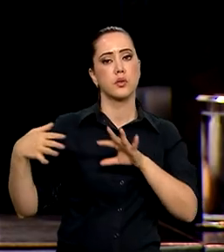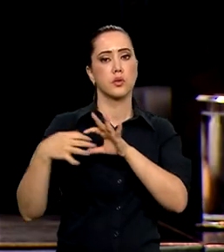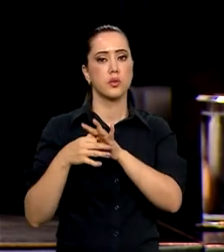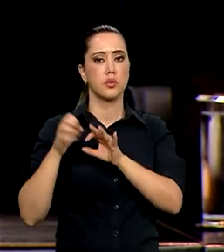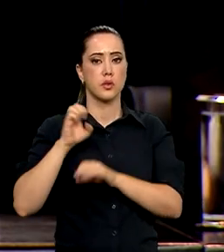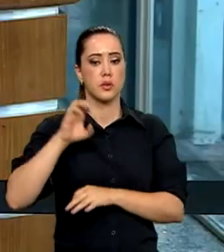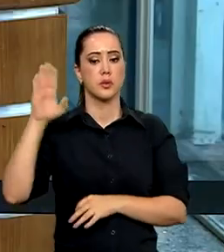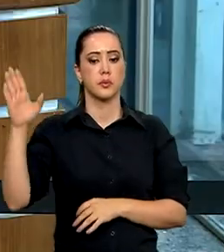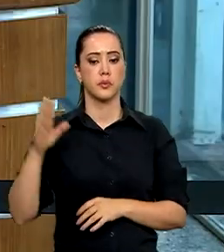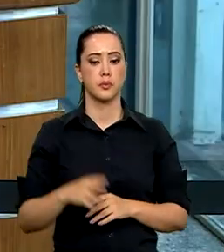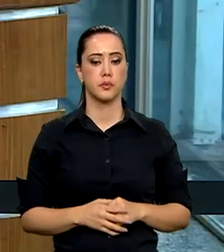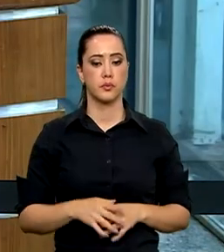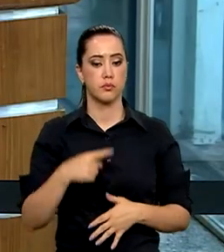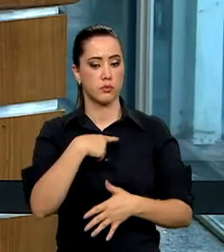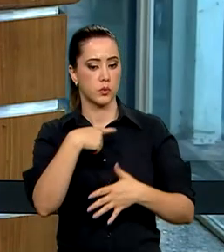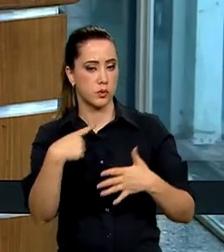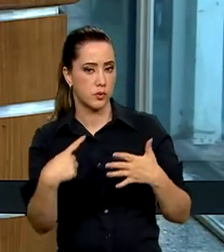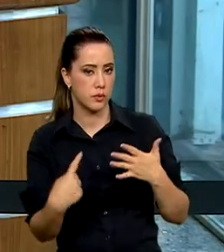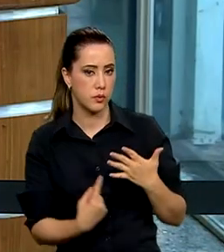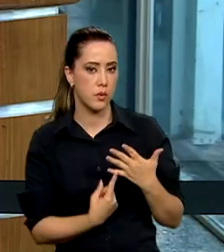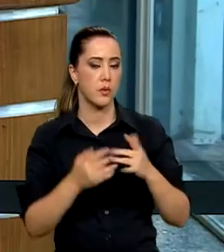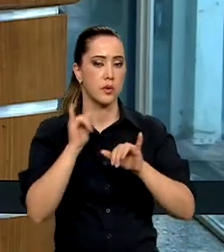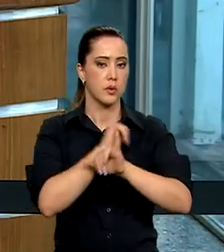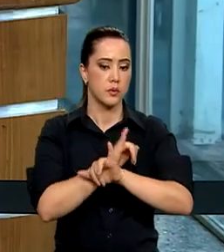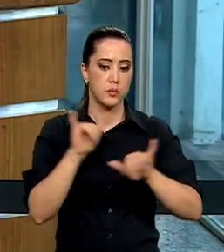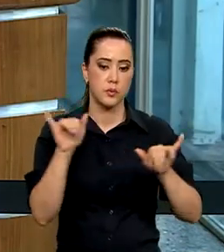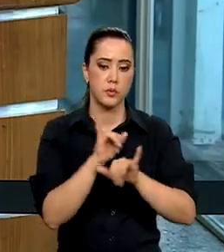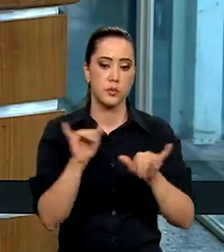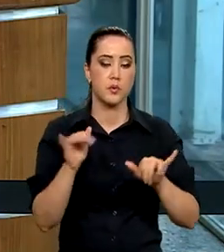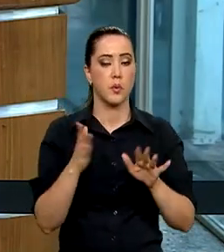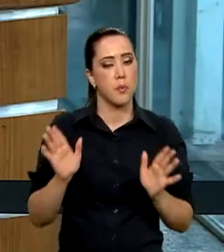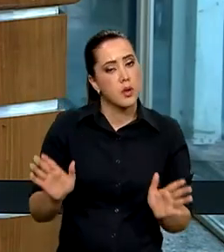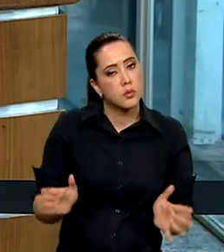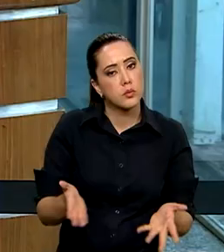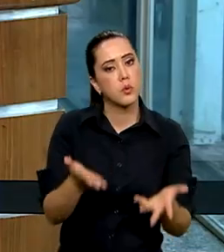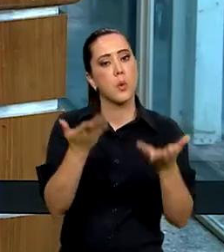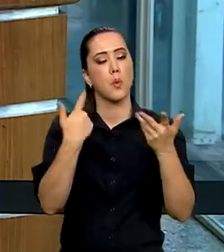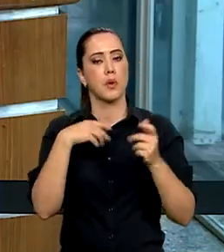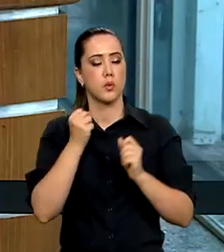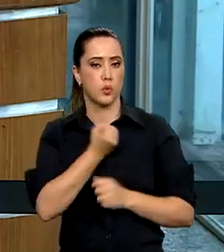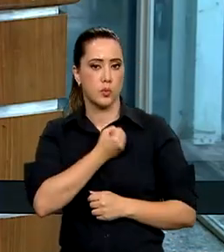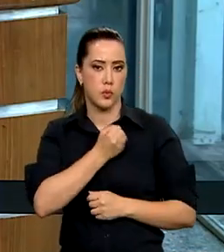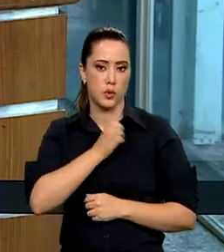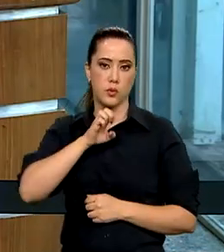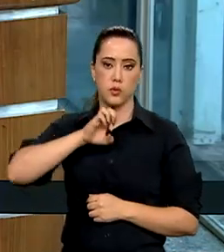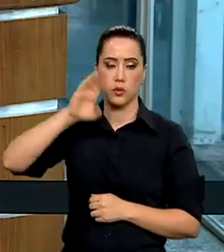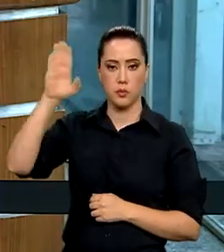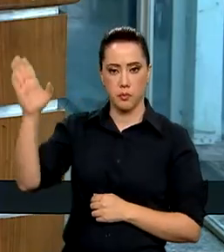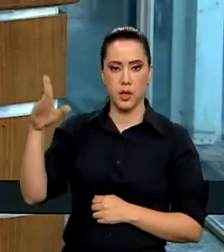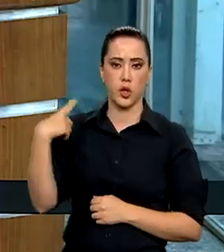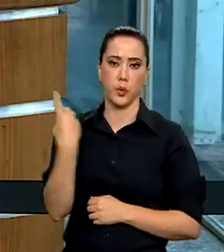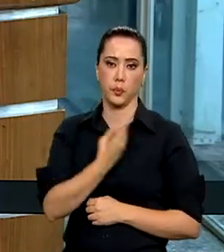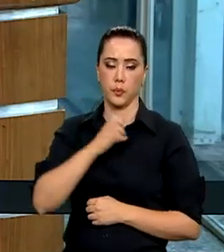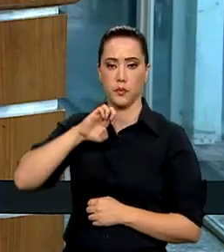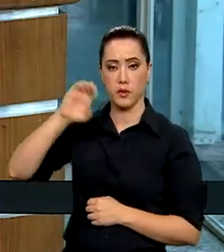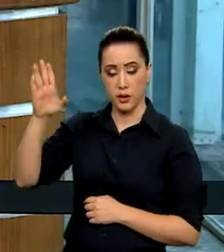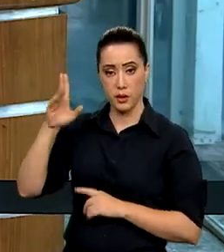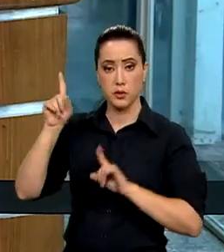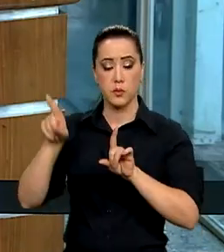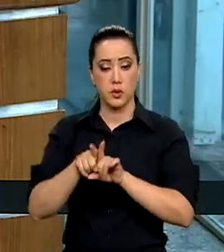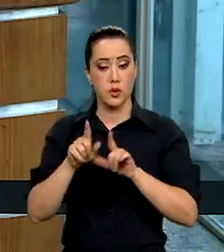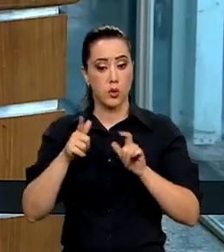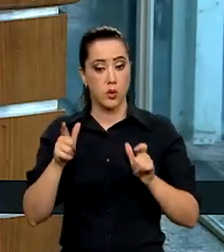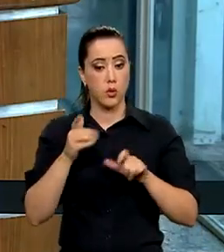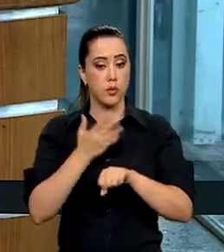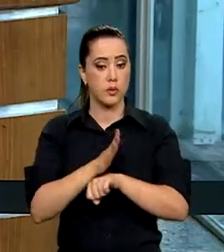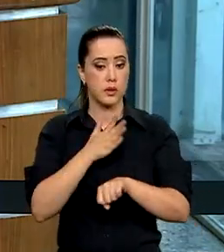mercado externo. Entre as medidas anunciadas para aumentar o número de exportadores no Brasil estão a capacitação e